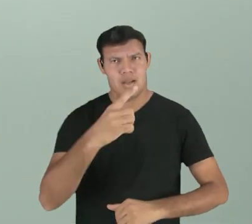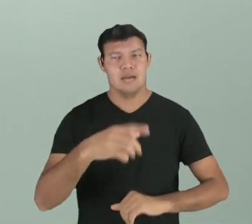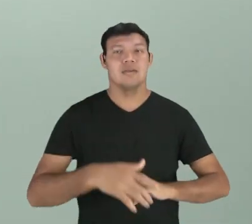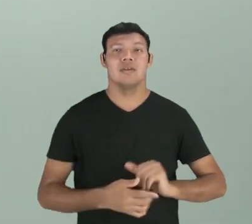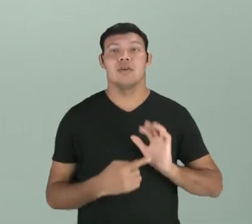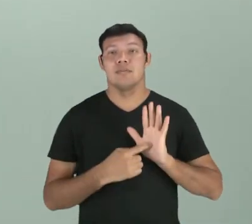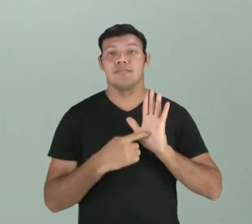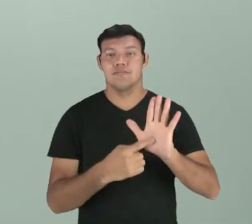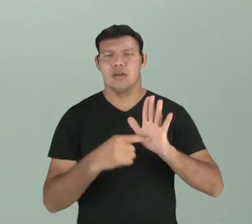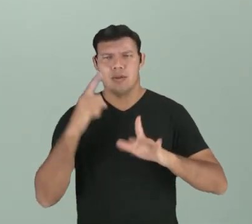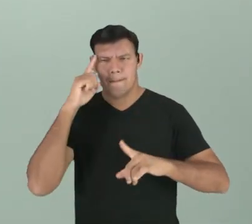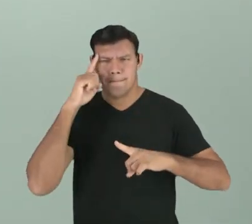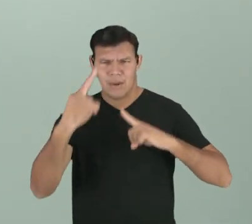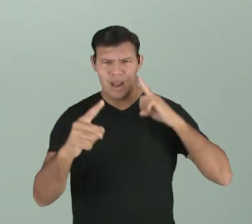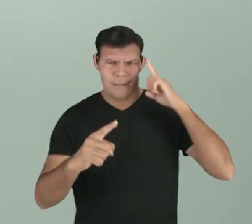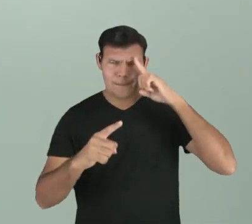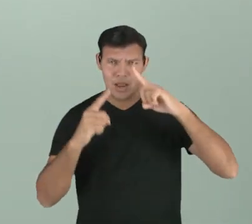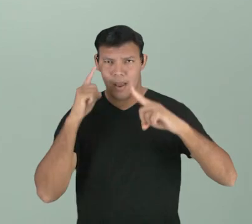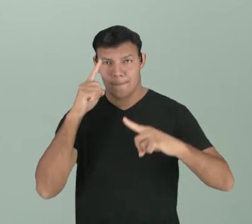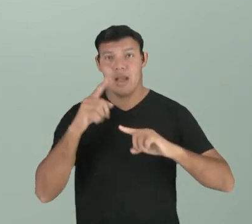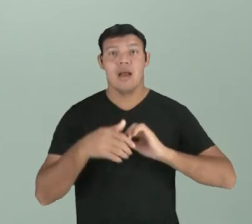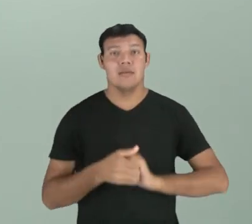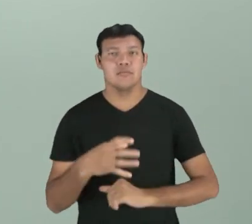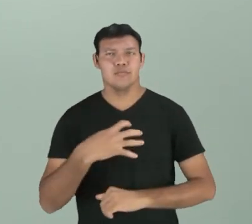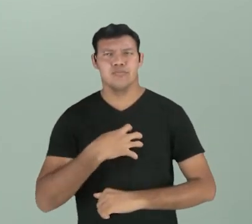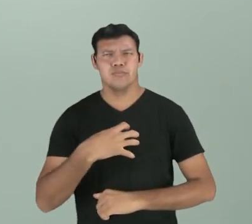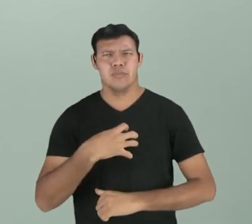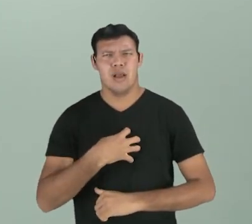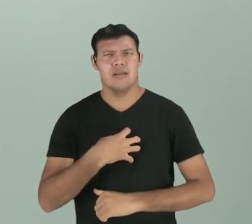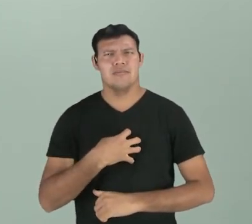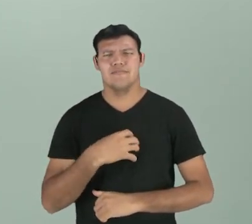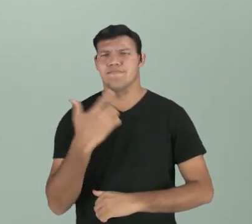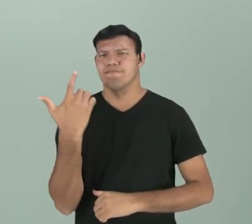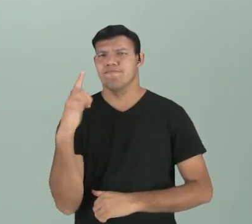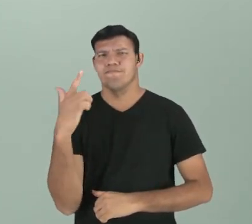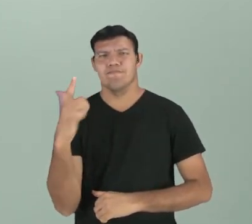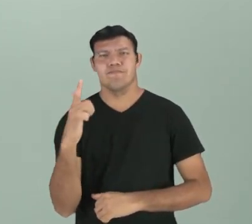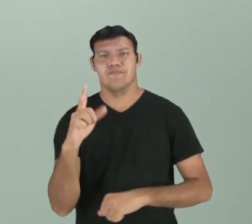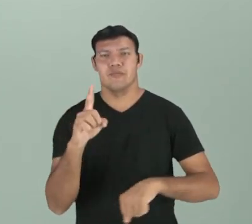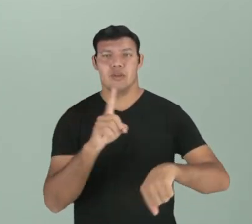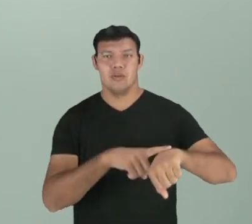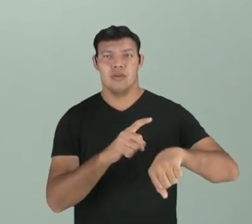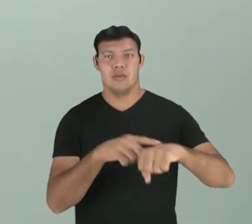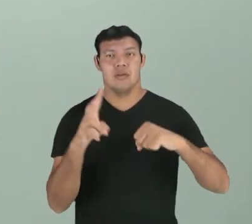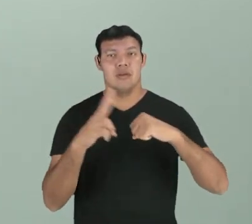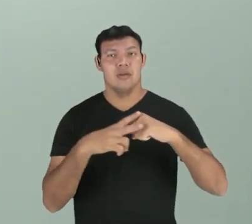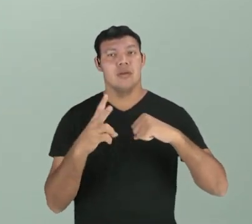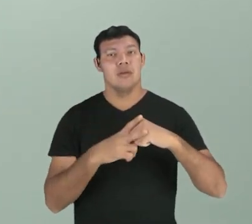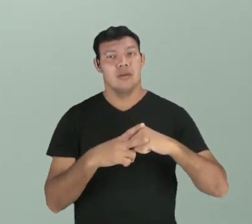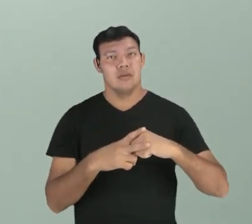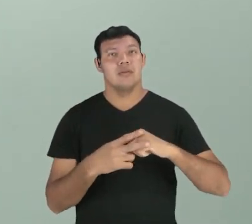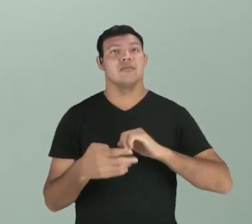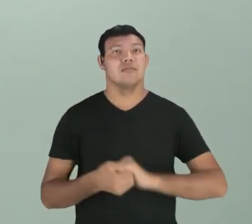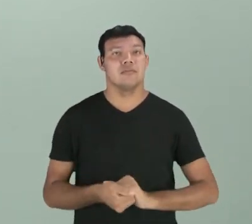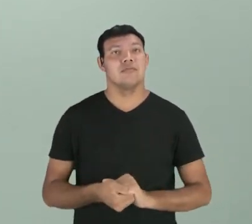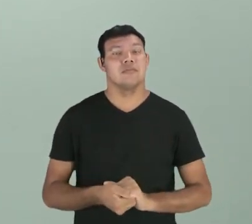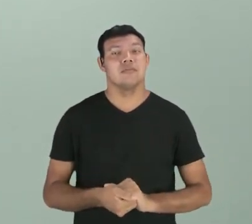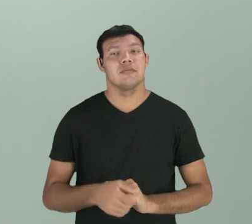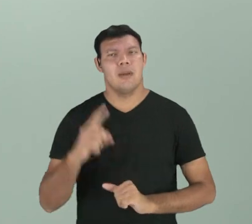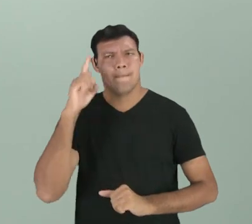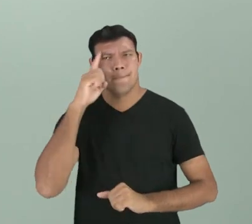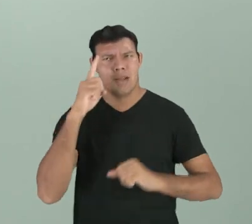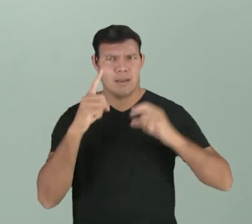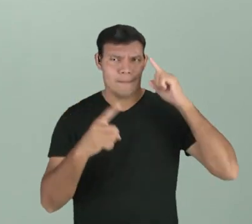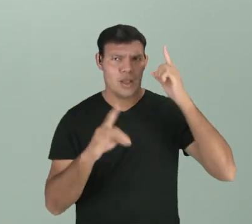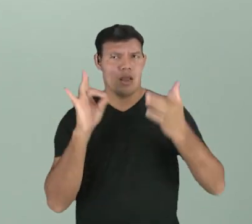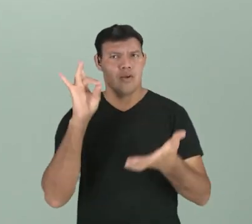expressa a ordem, mas no modo imperativo, não há tempos verbais. Nós temos os imperativos afirmativos